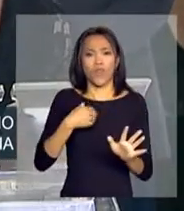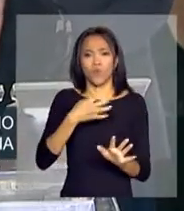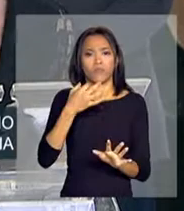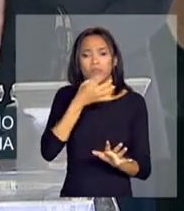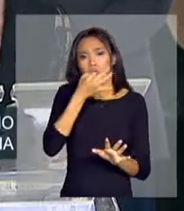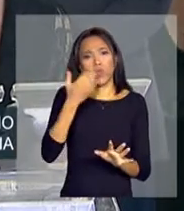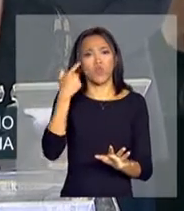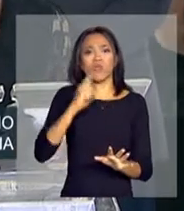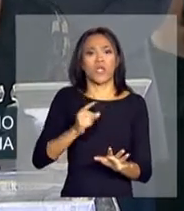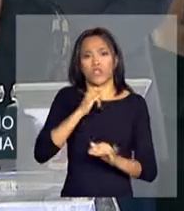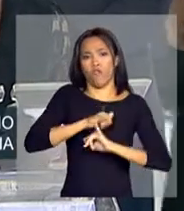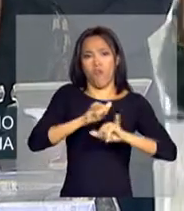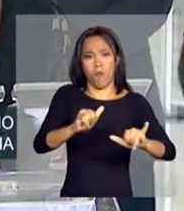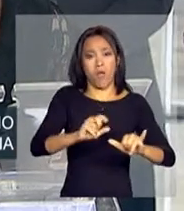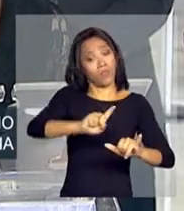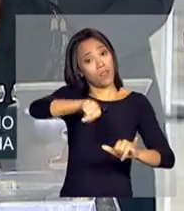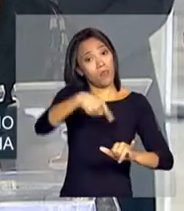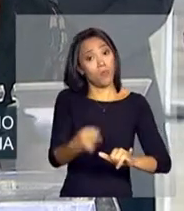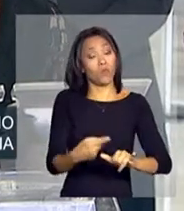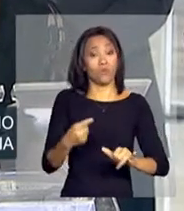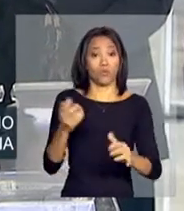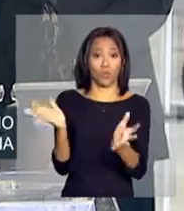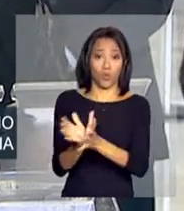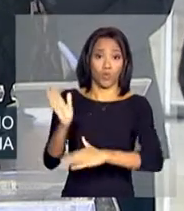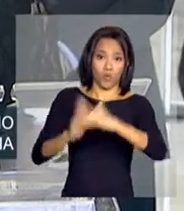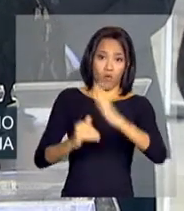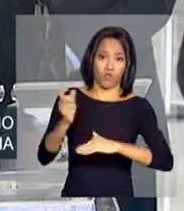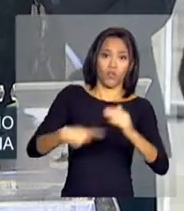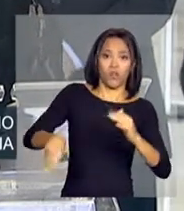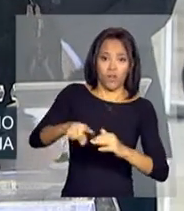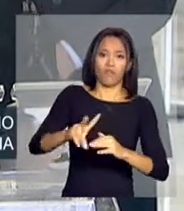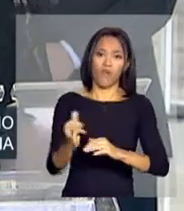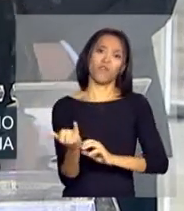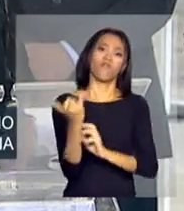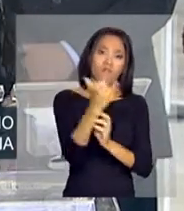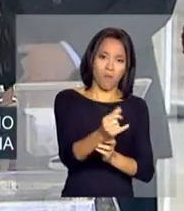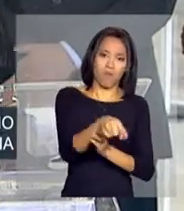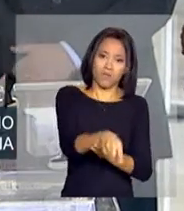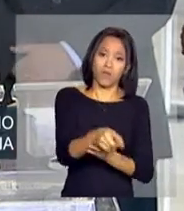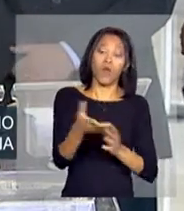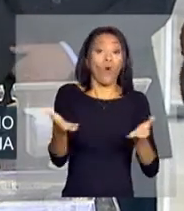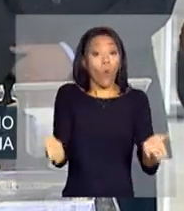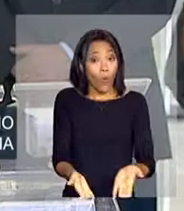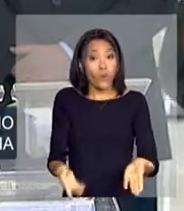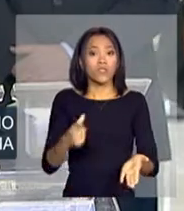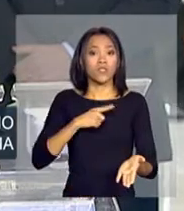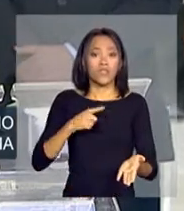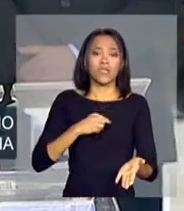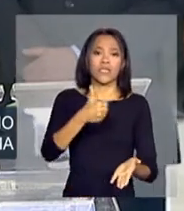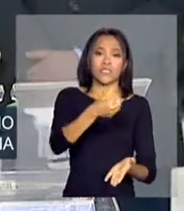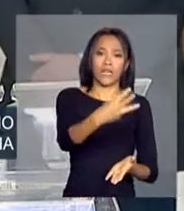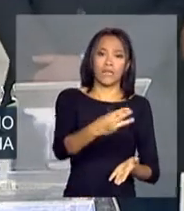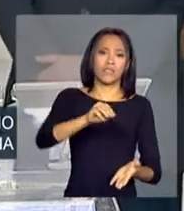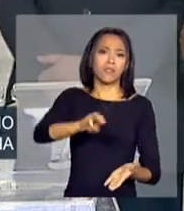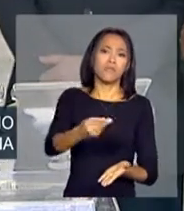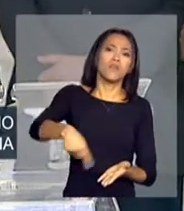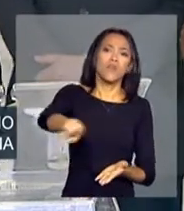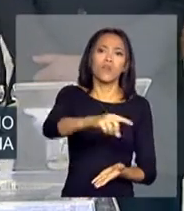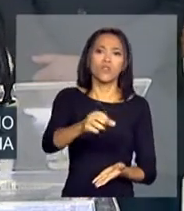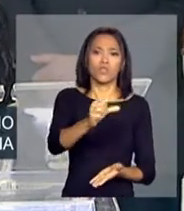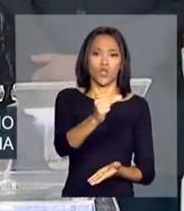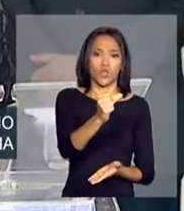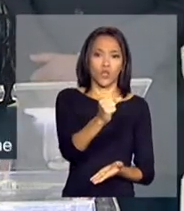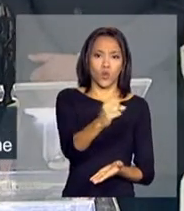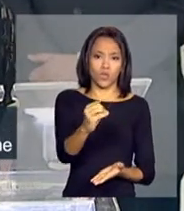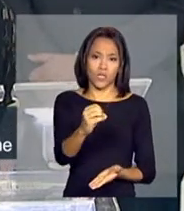informar, depois alguém da equipe te procura e vê exatamente o que você está falando. Hoje, existem 13 milhões e 800 mil